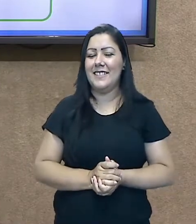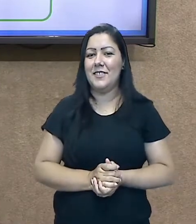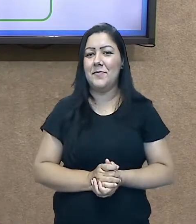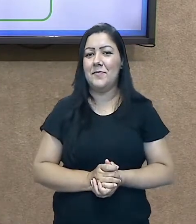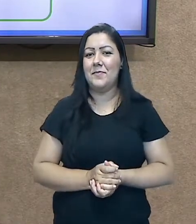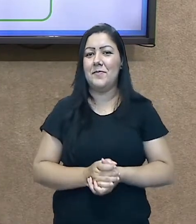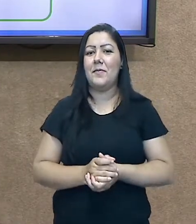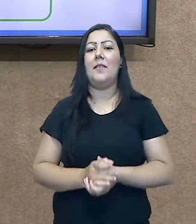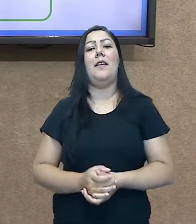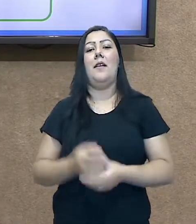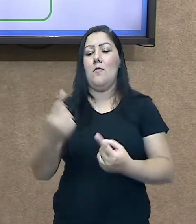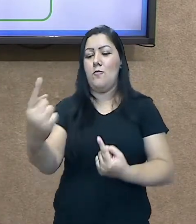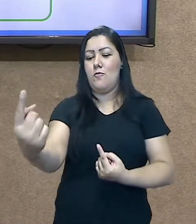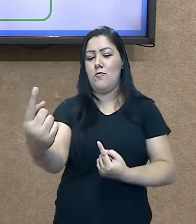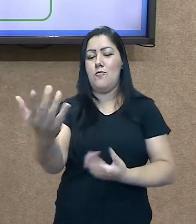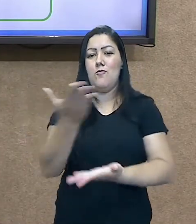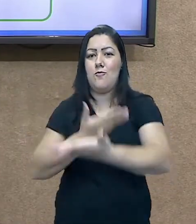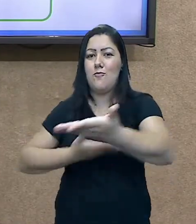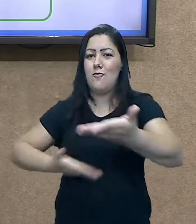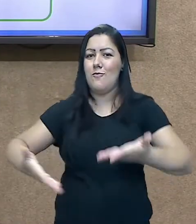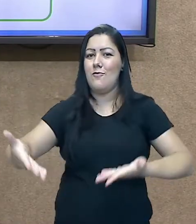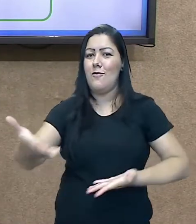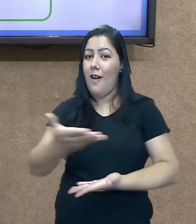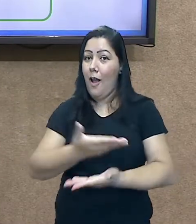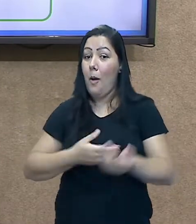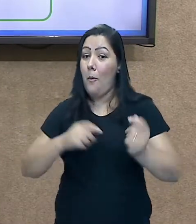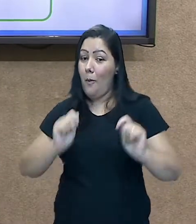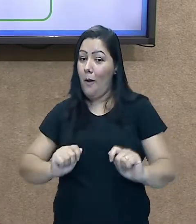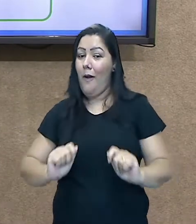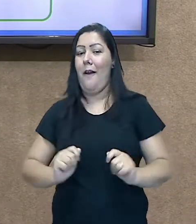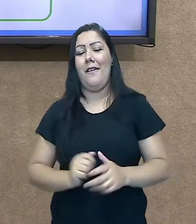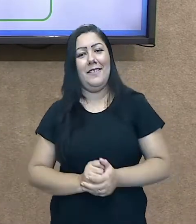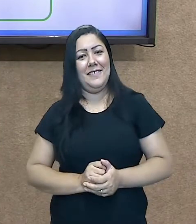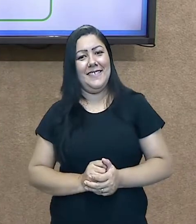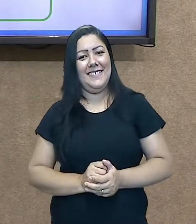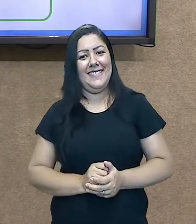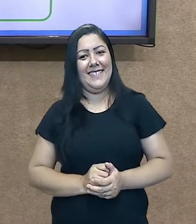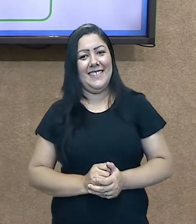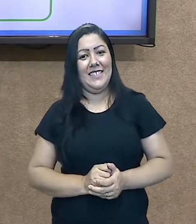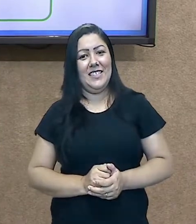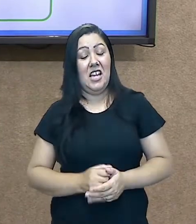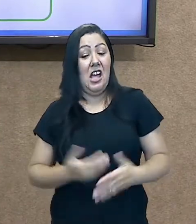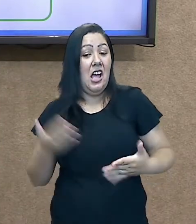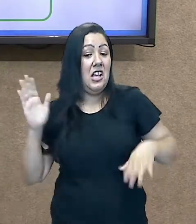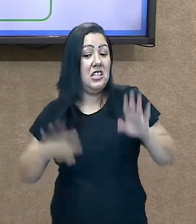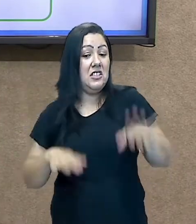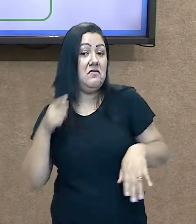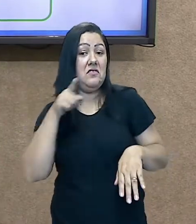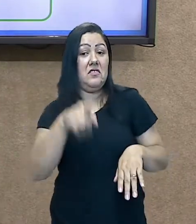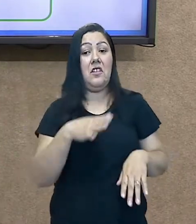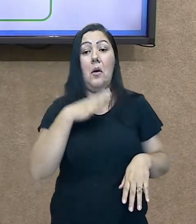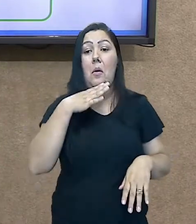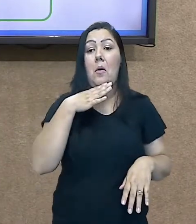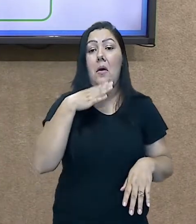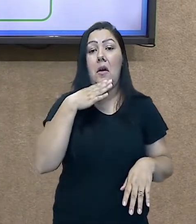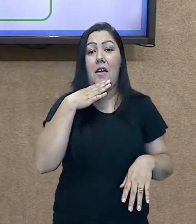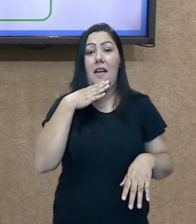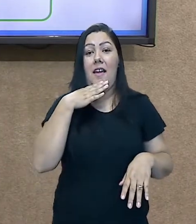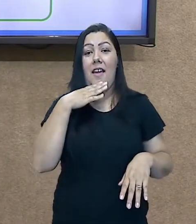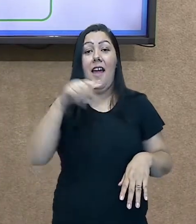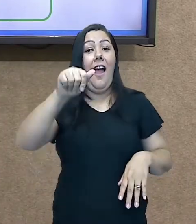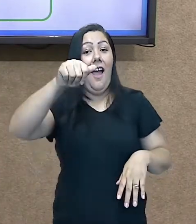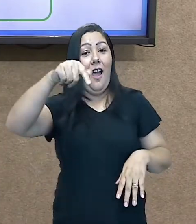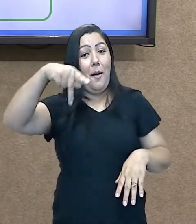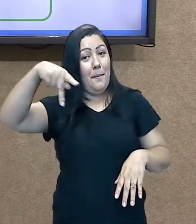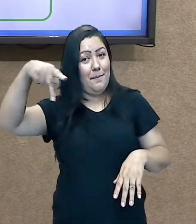professor enquanto estão online. De repente, você conhece um aplicativo. Você